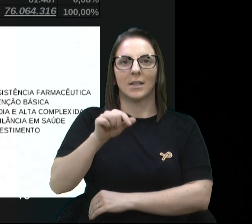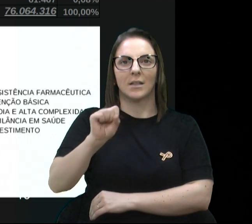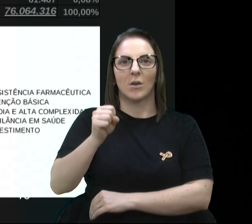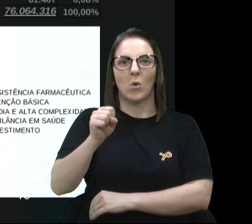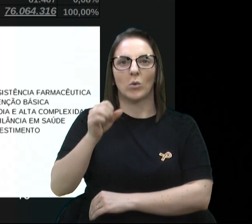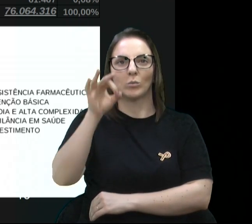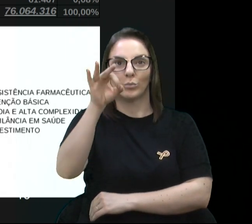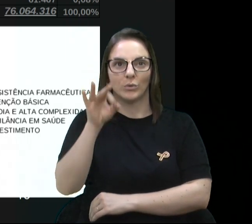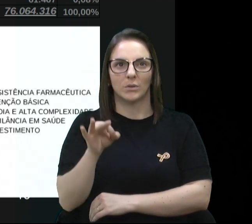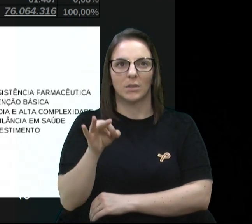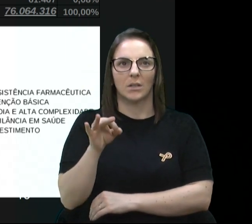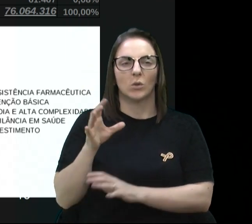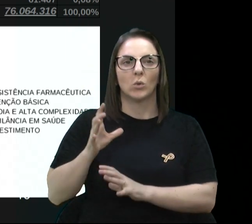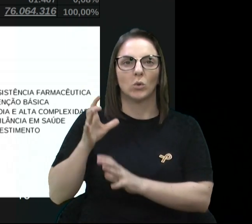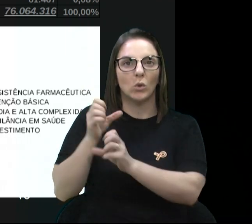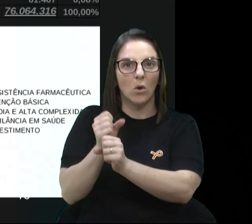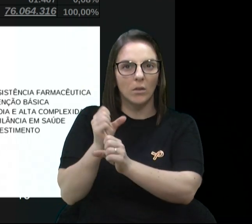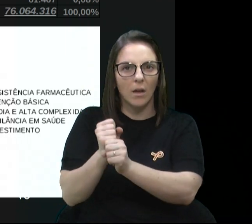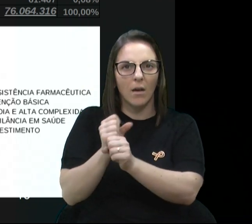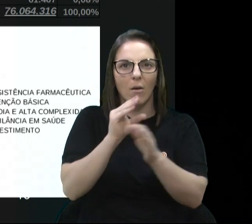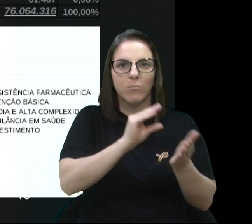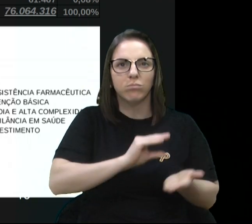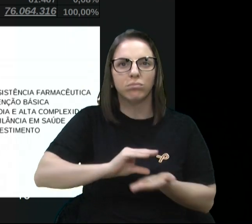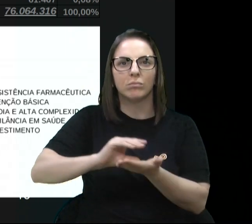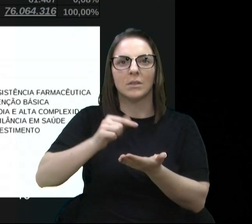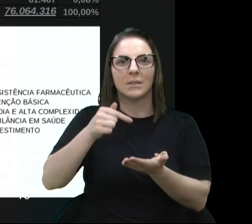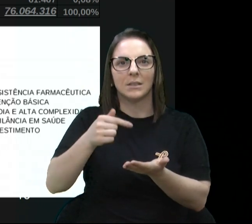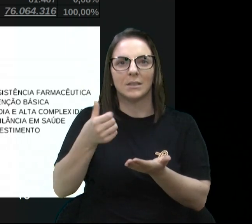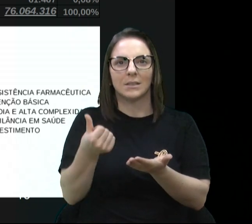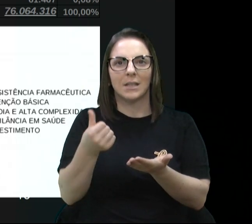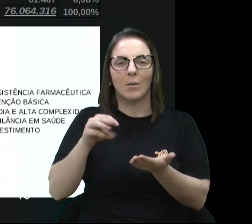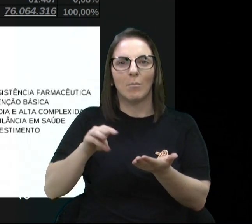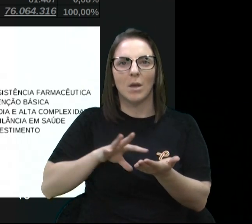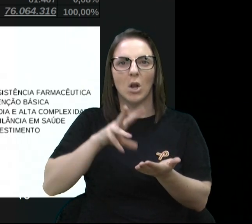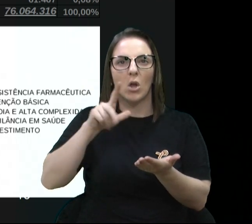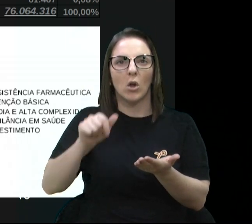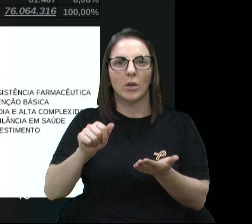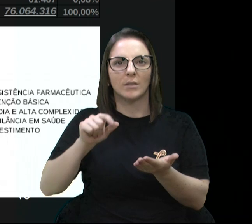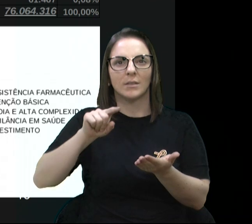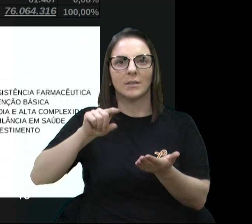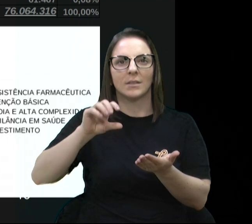Totalizando 76.064.000.